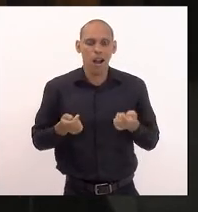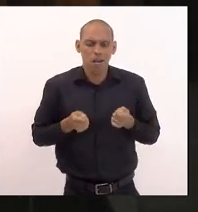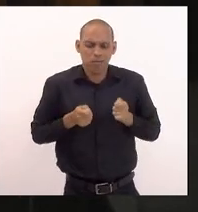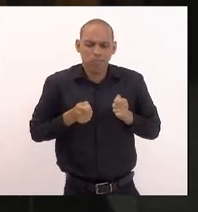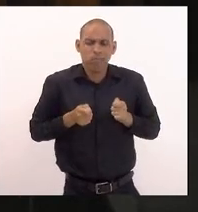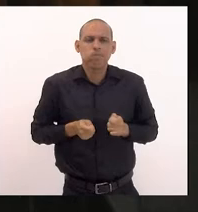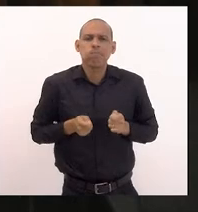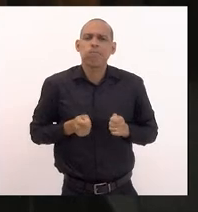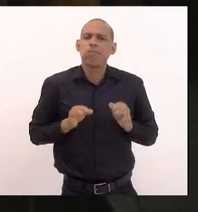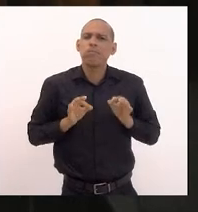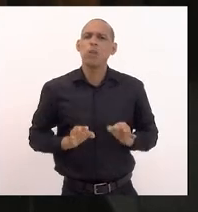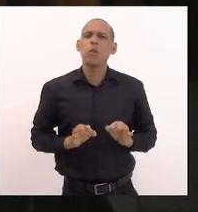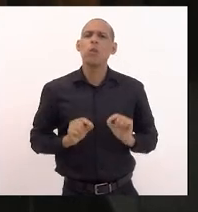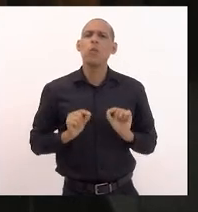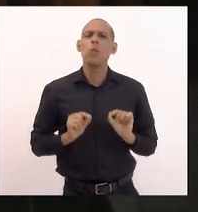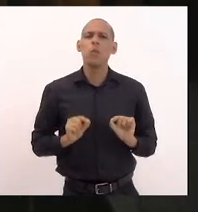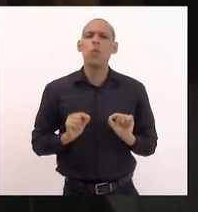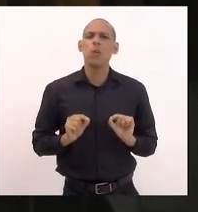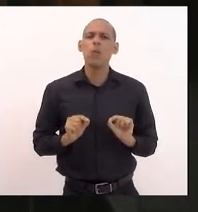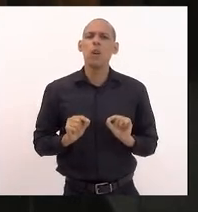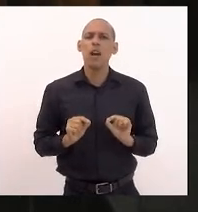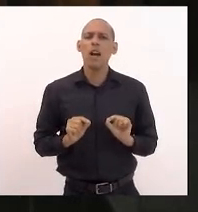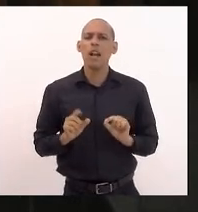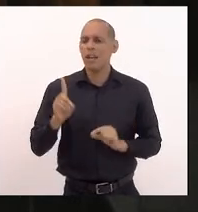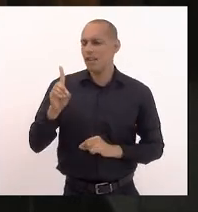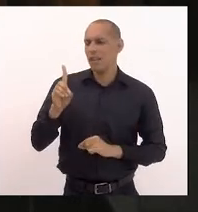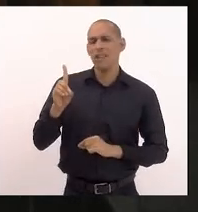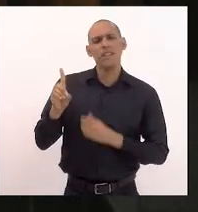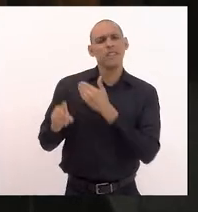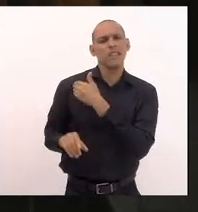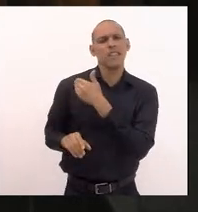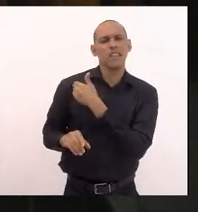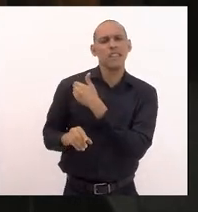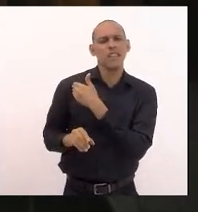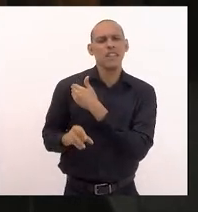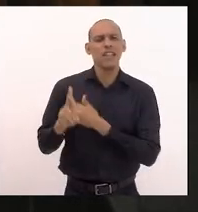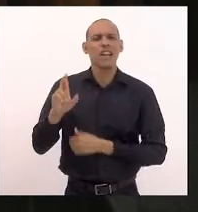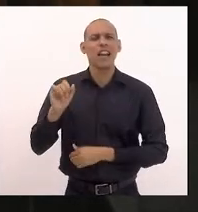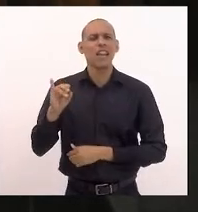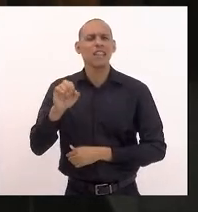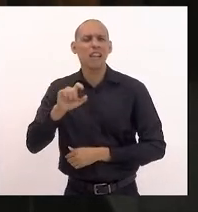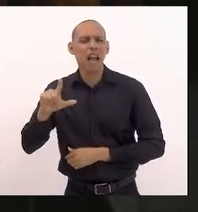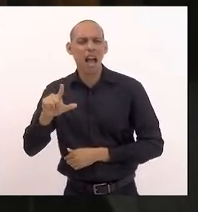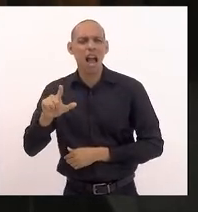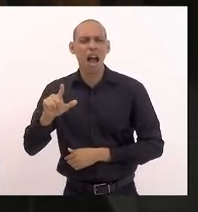segmento de uma direita tão radical com